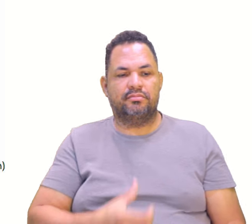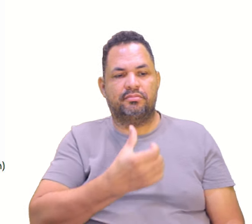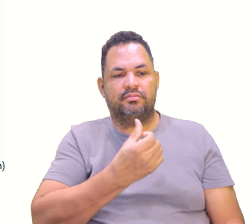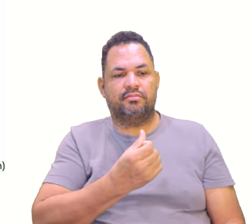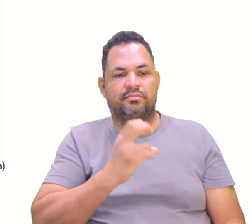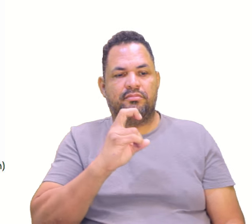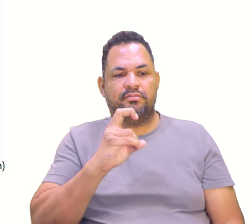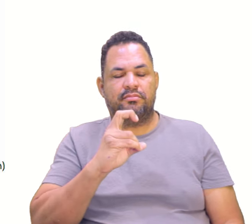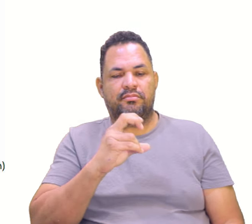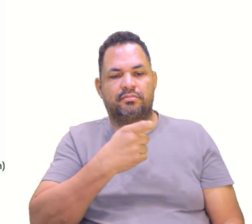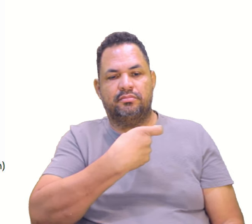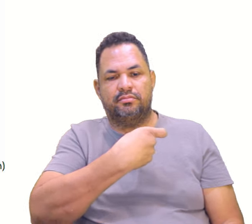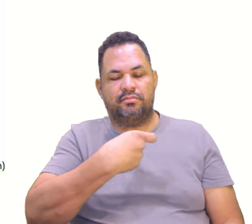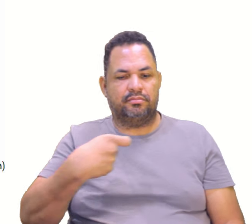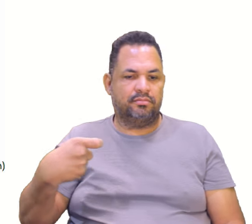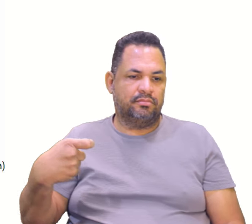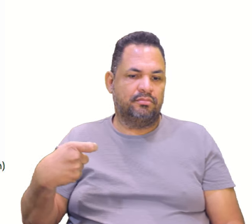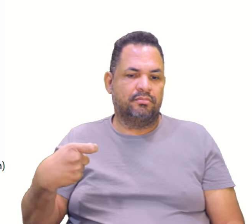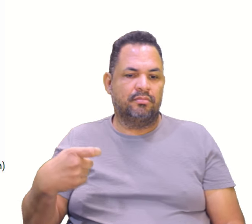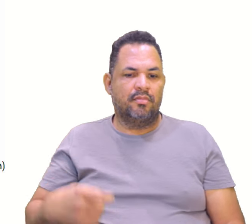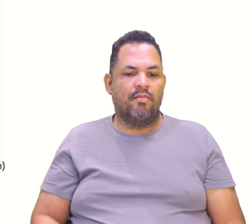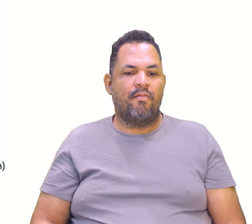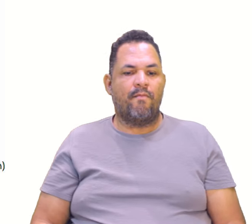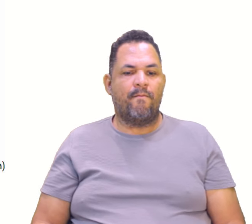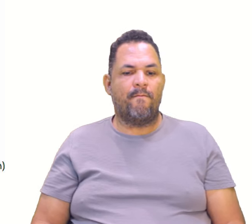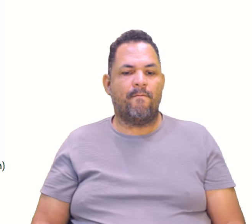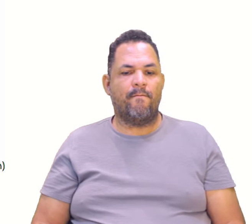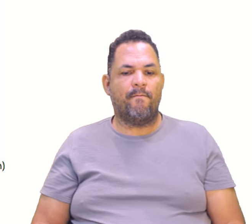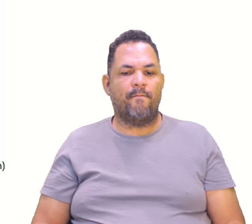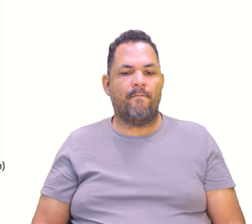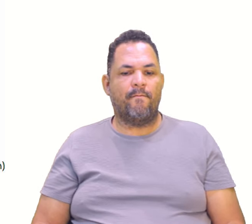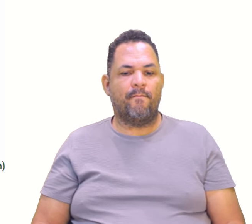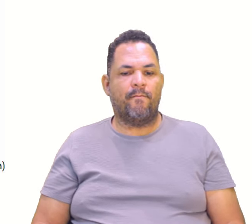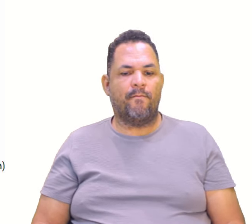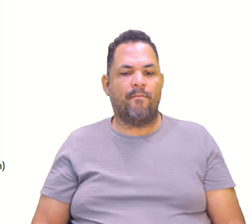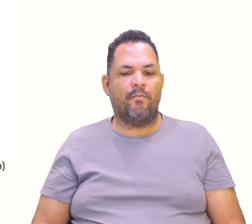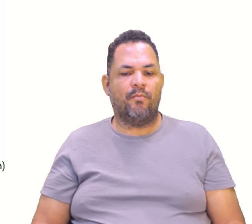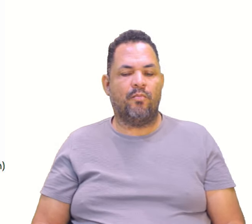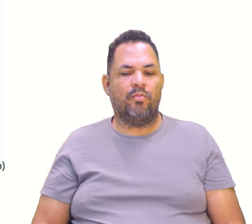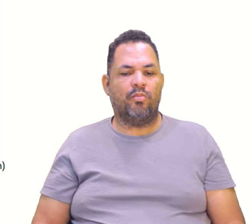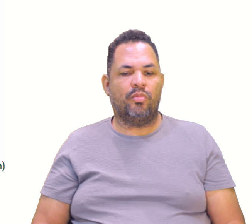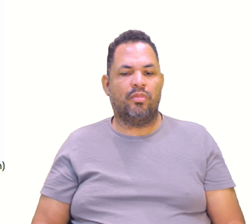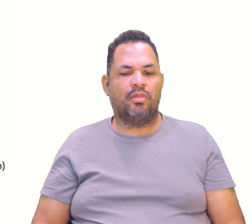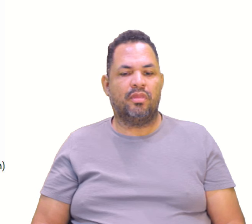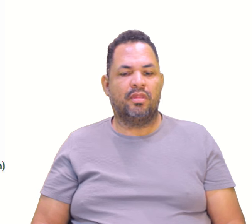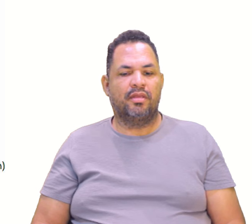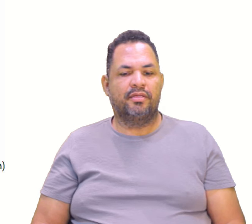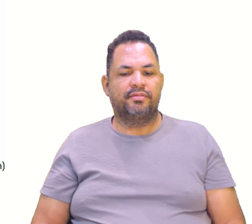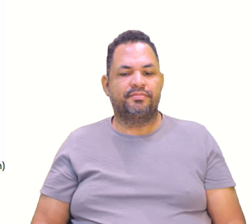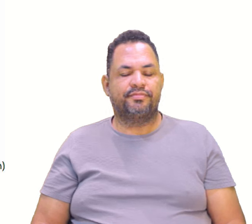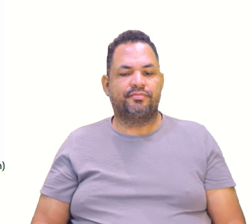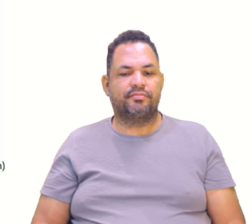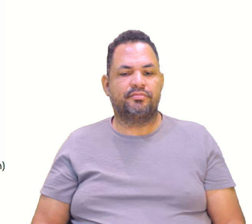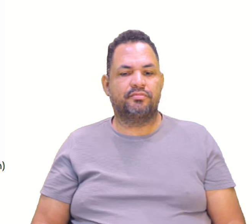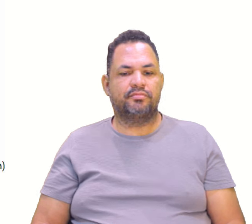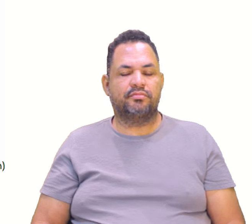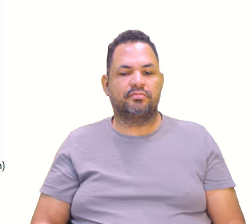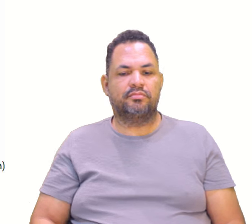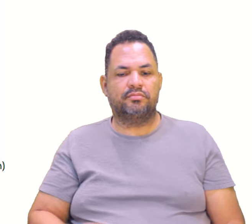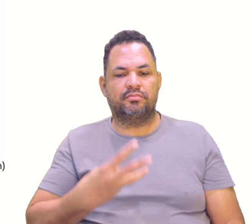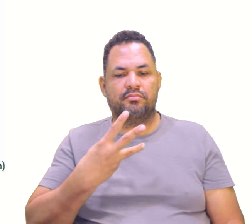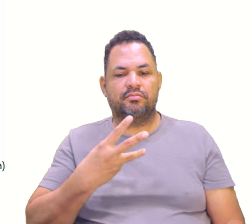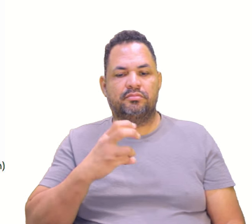65 para X. Ó, vamos pegar um verde aqui. Letra A. 65 para X é aqui, né? E 35